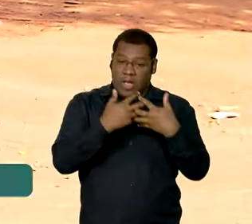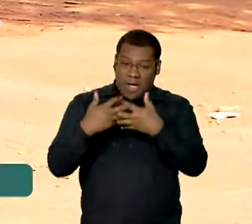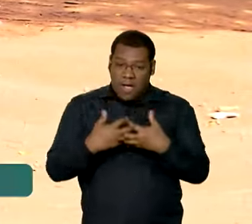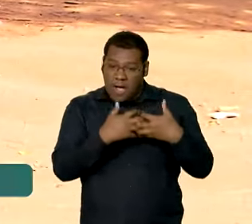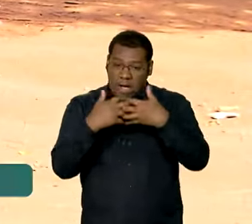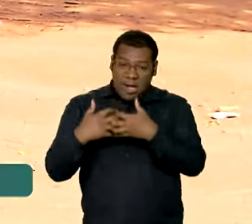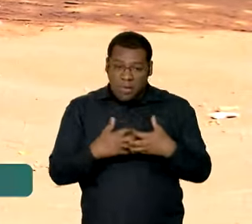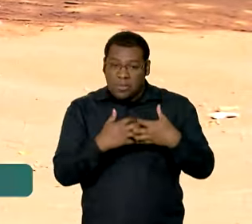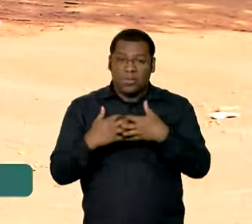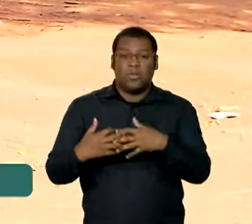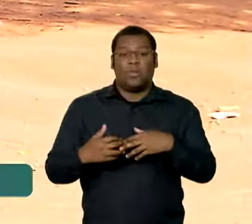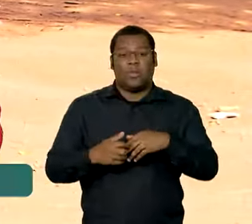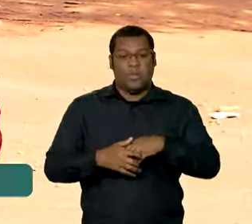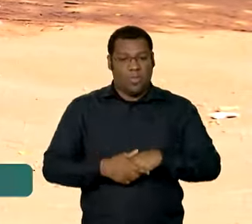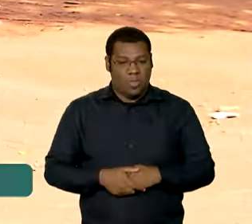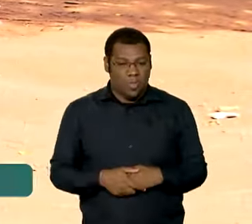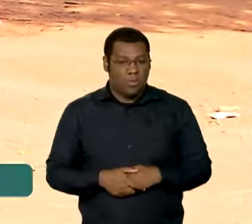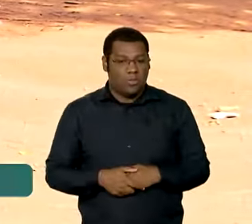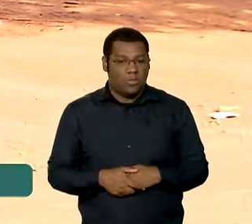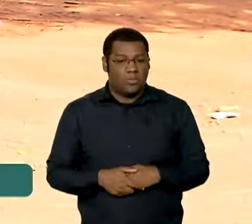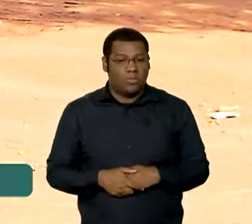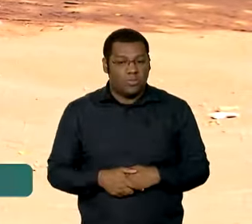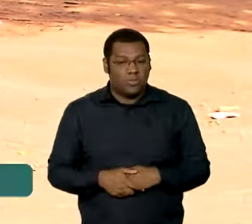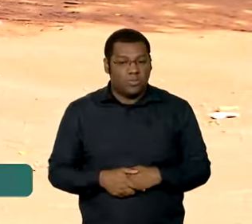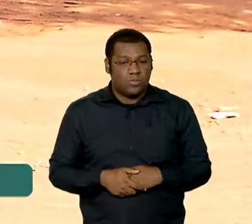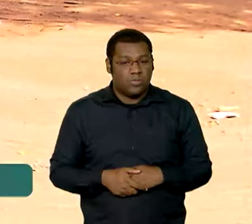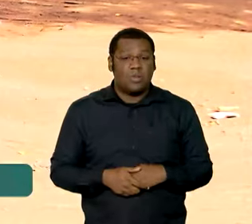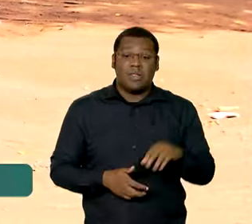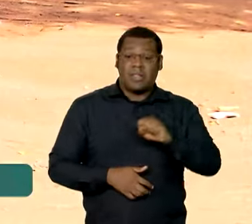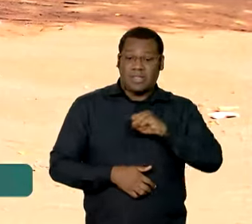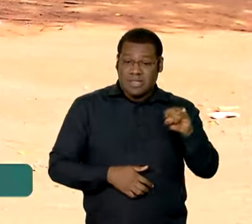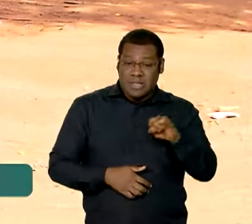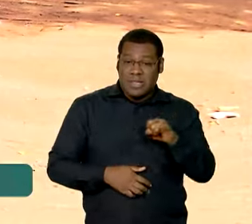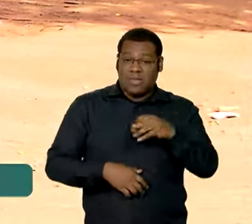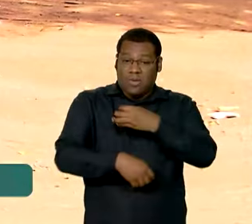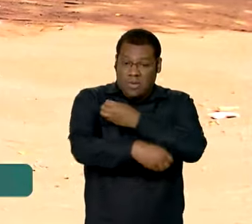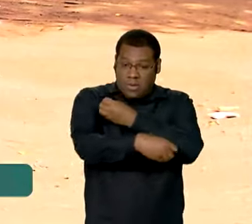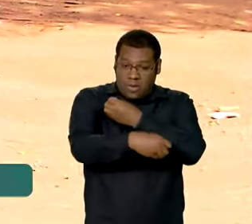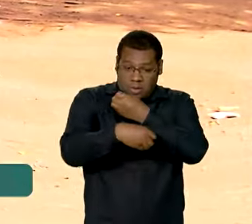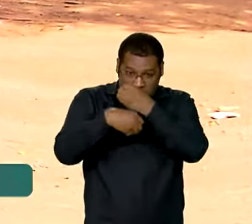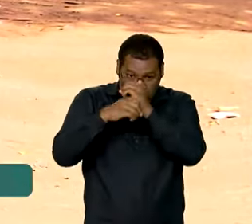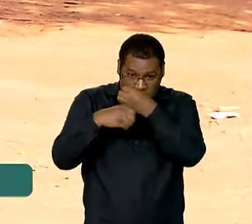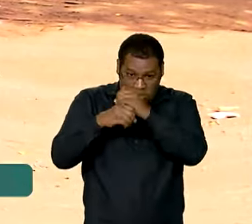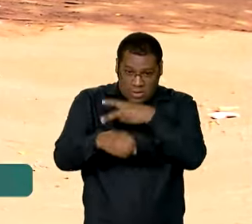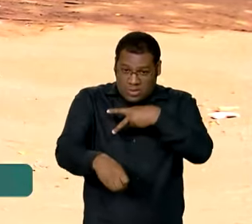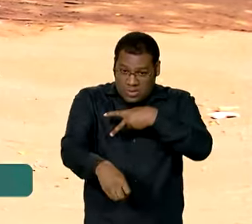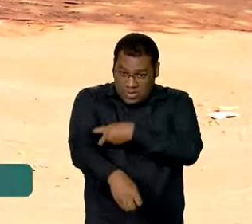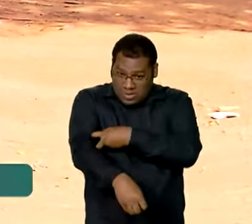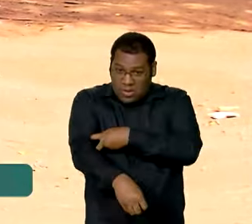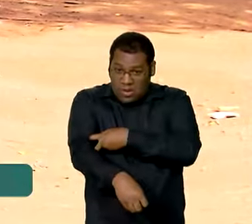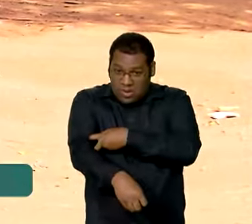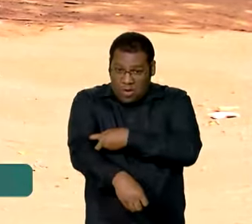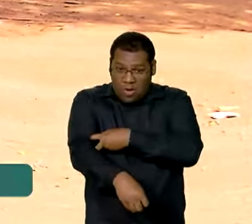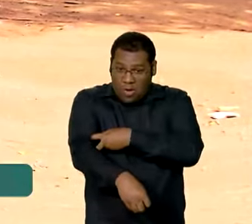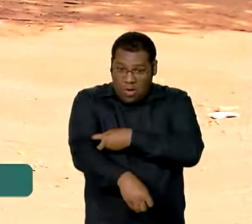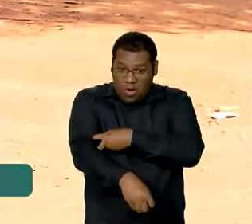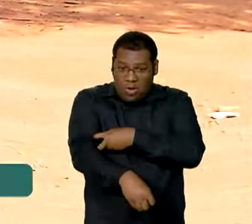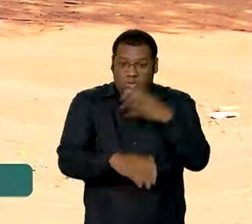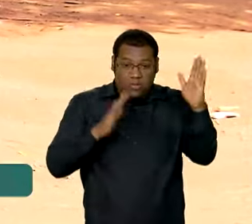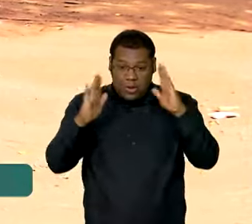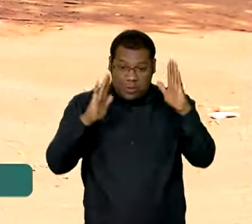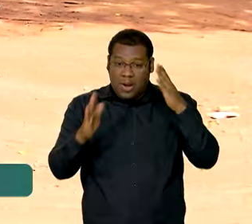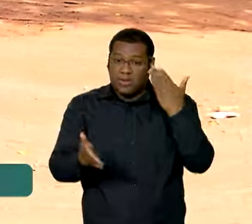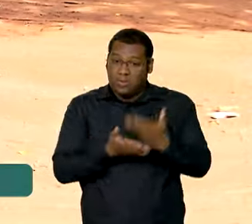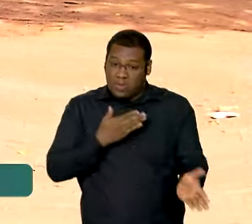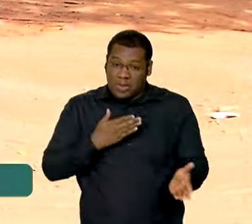caminhões com reboques e semi-reboques. E a não realização dele é considerada uma infração gravíssima, sujeito a